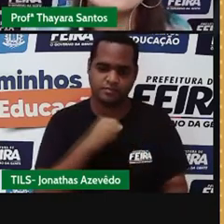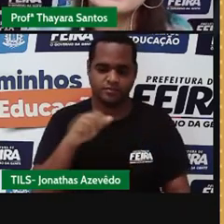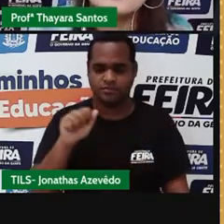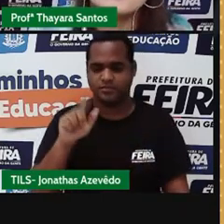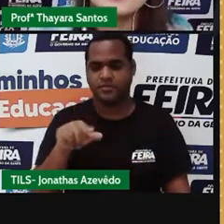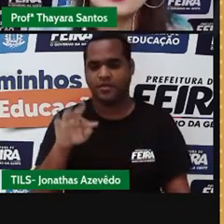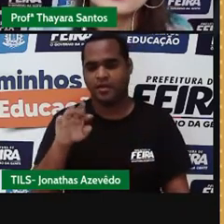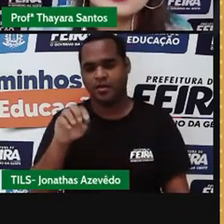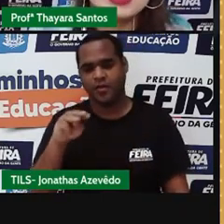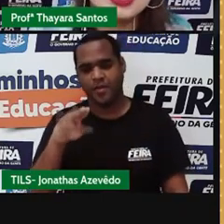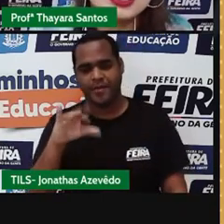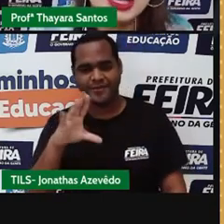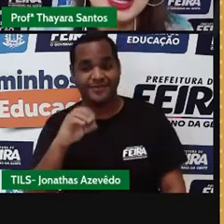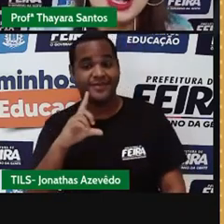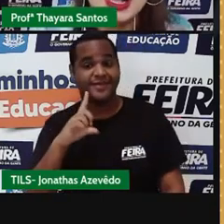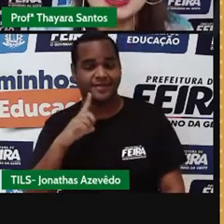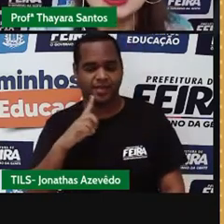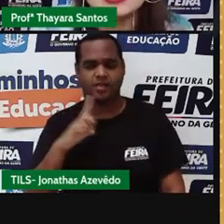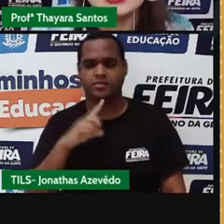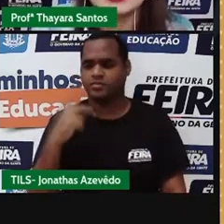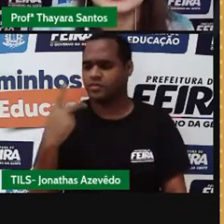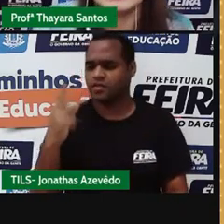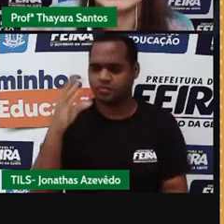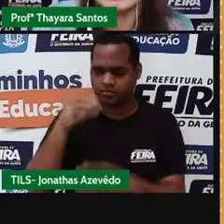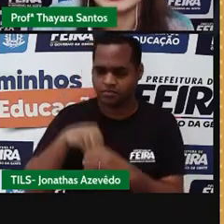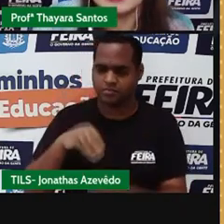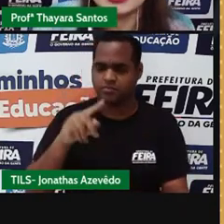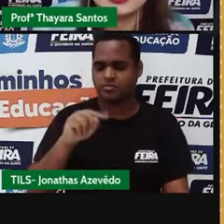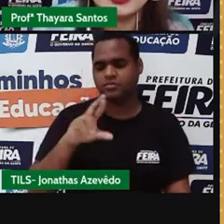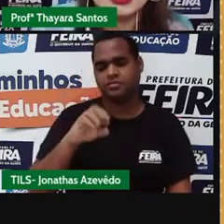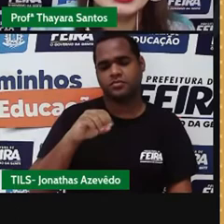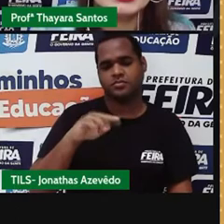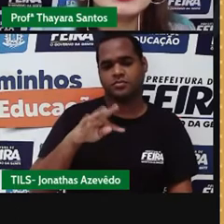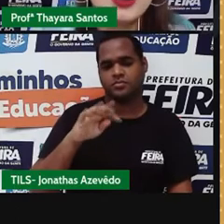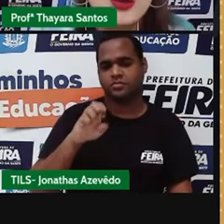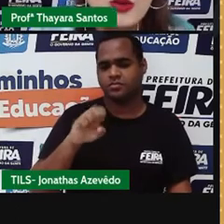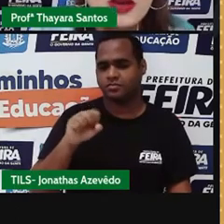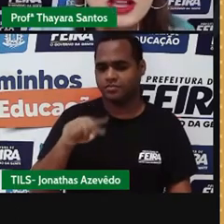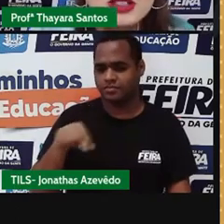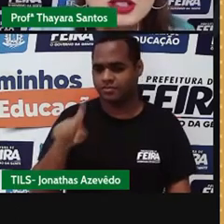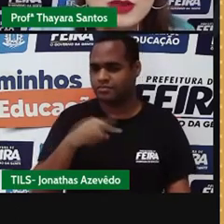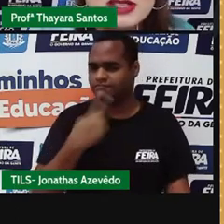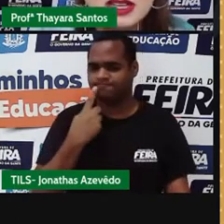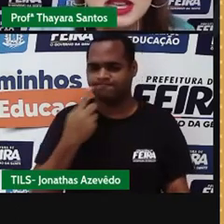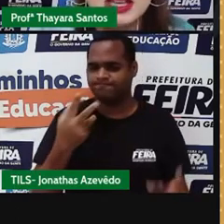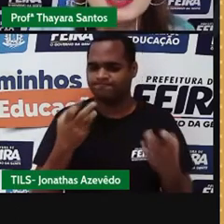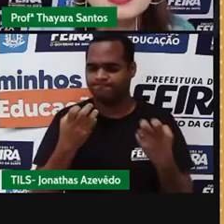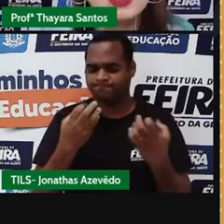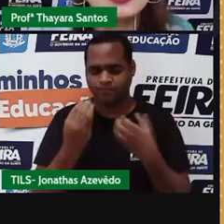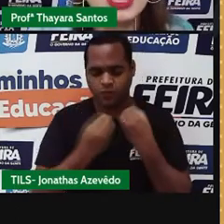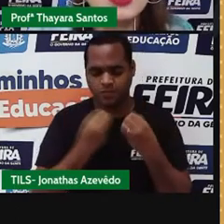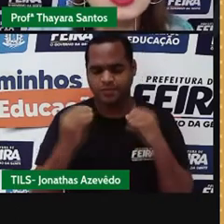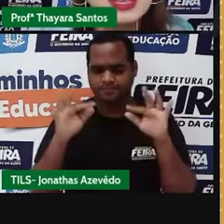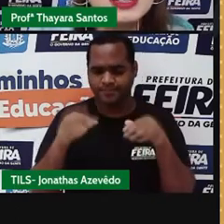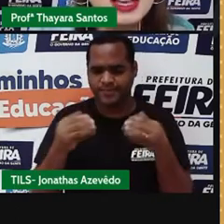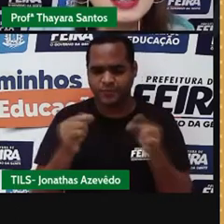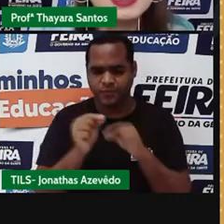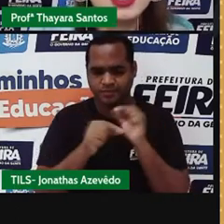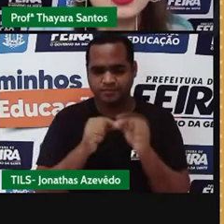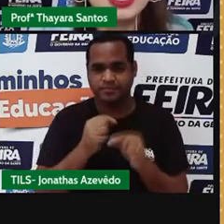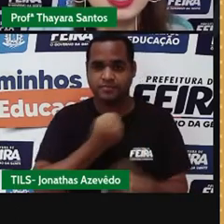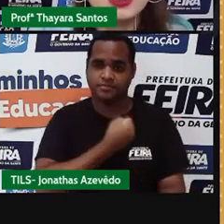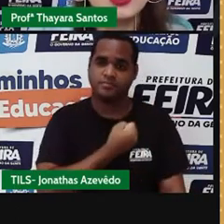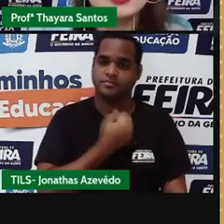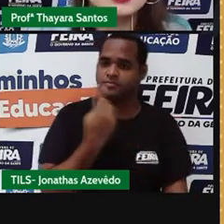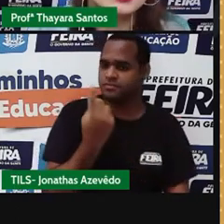número de prótons que a gente tem ali naquele elemento. Então, como é que a gente faz aqui? Então, eu tenho 16